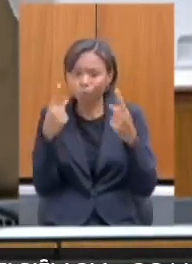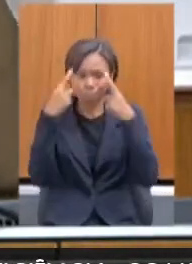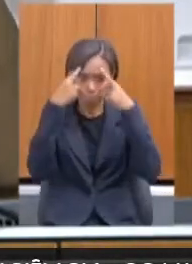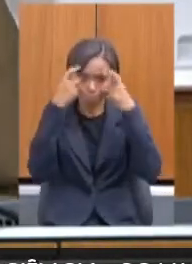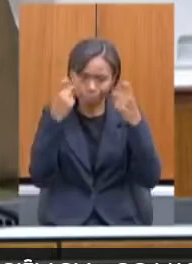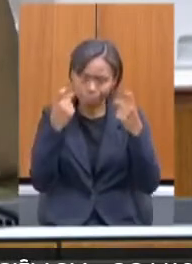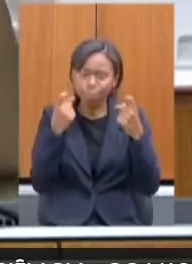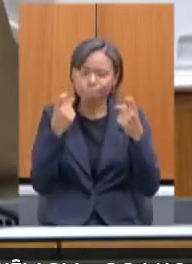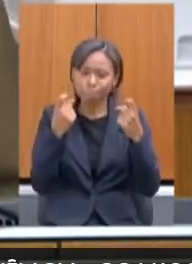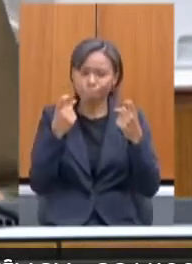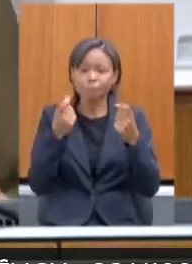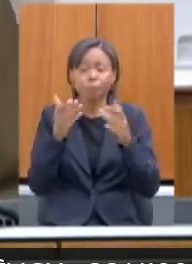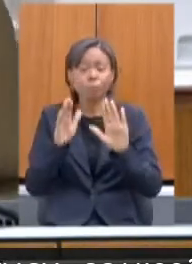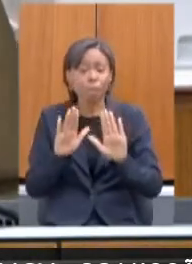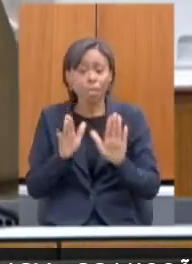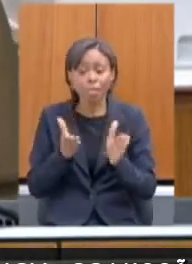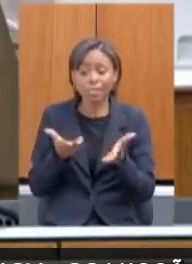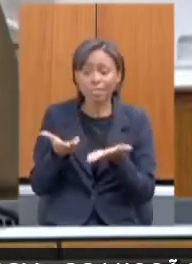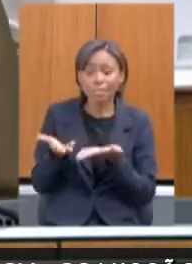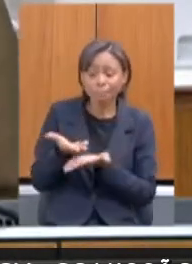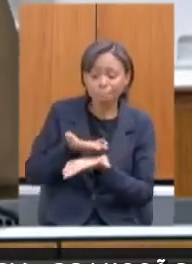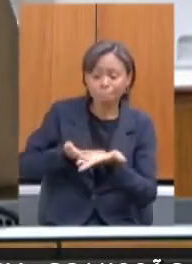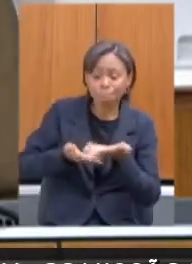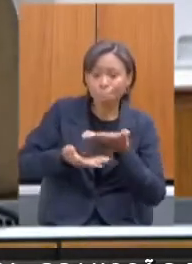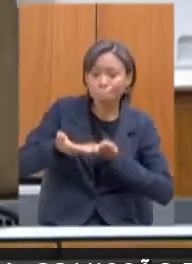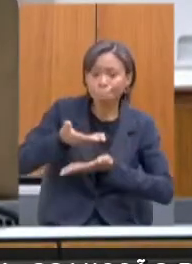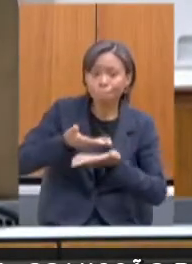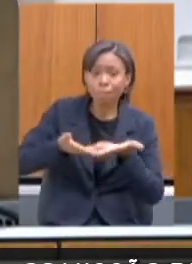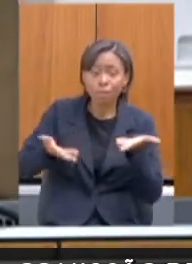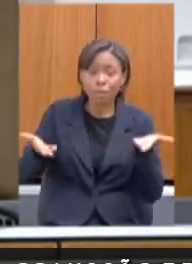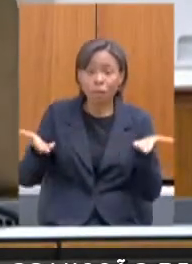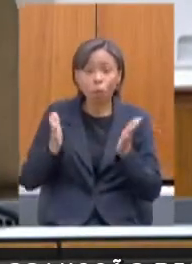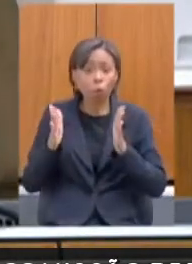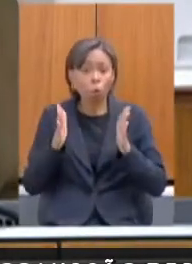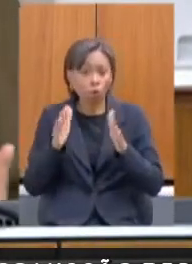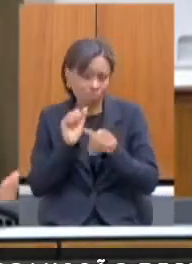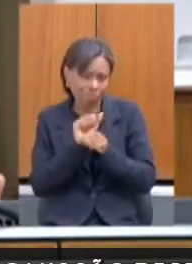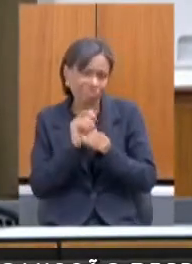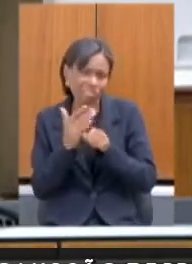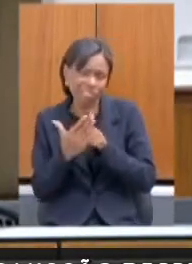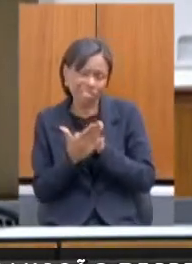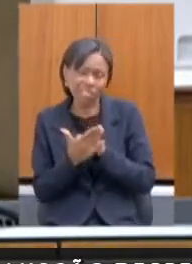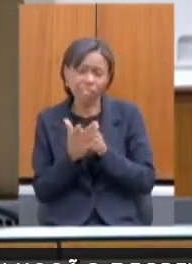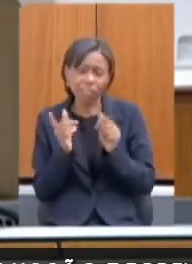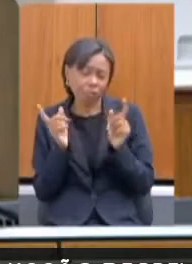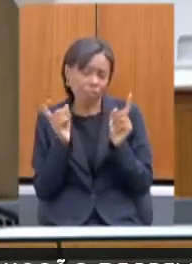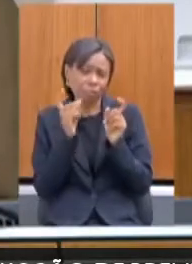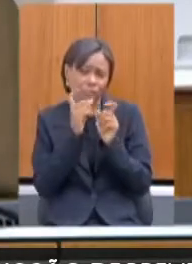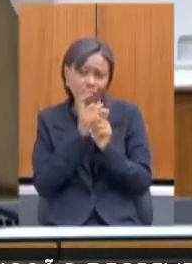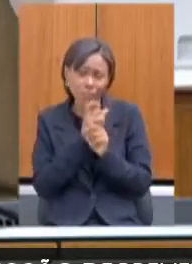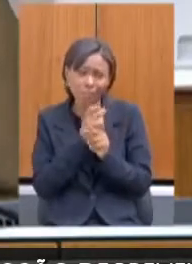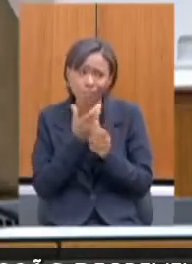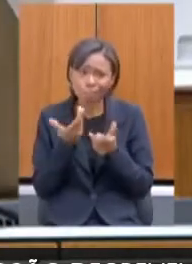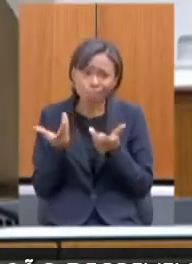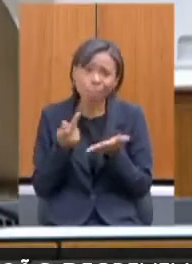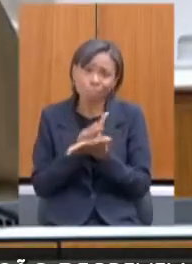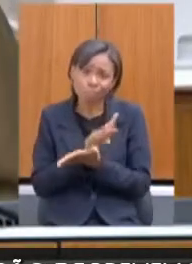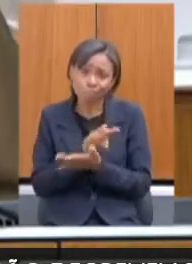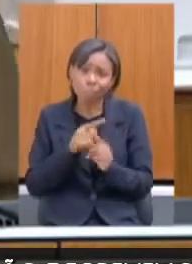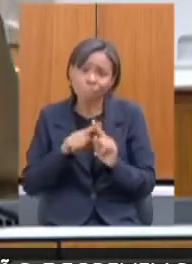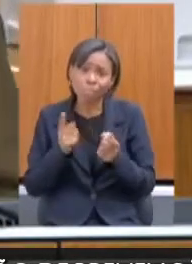articulação nesse momento de pandemia, ele está acontecendo, mas não no ritmo que nós gostaríamos. Então, nós estamos